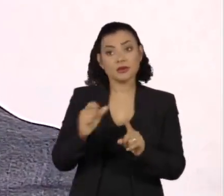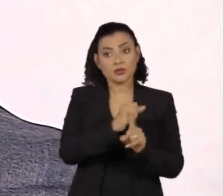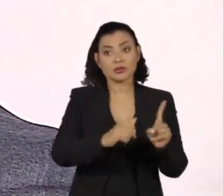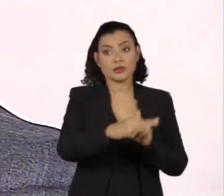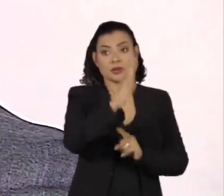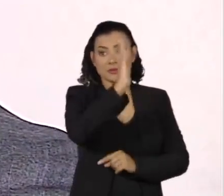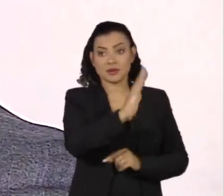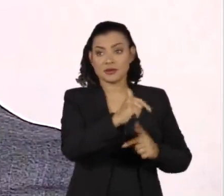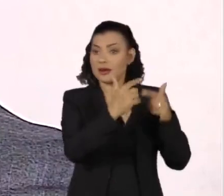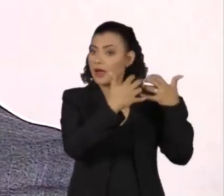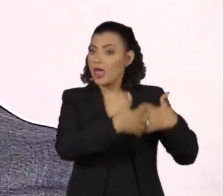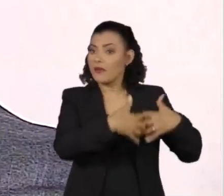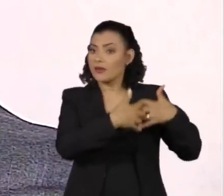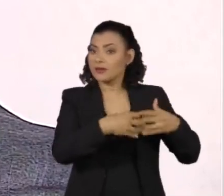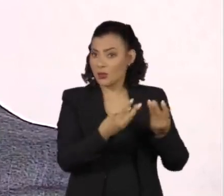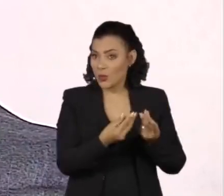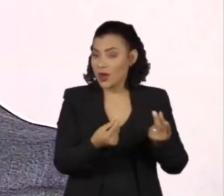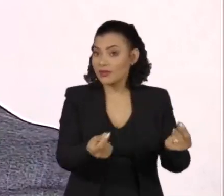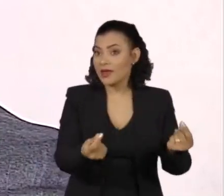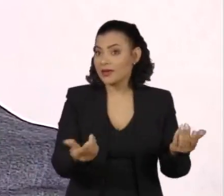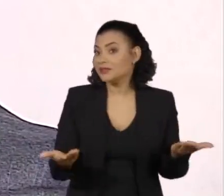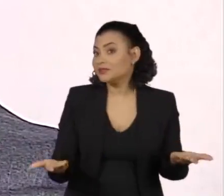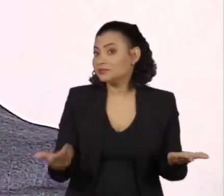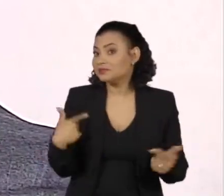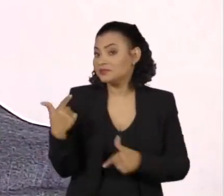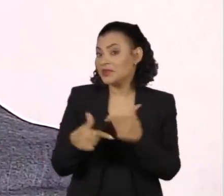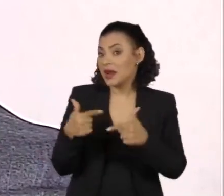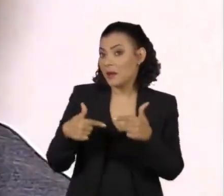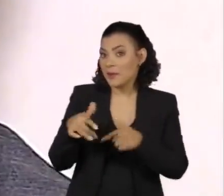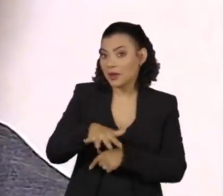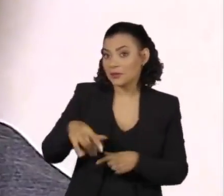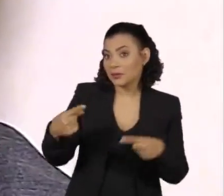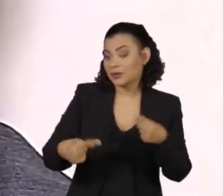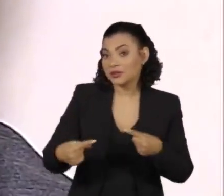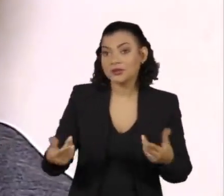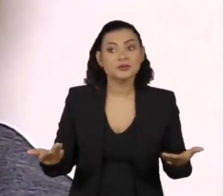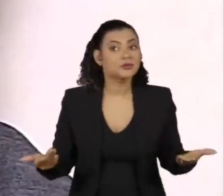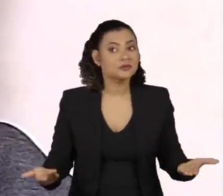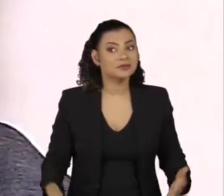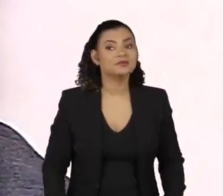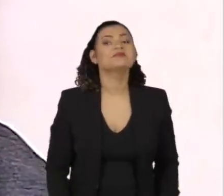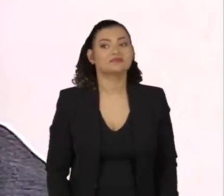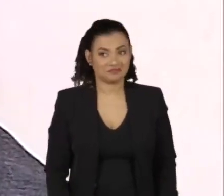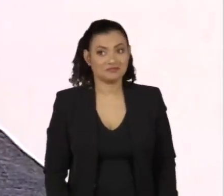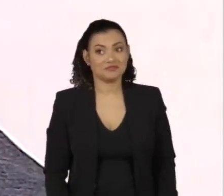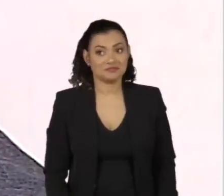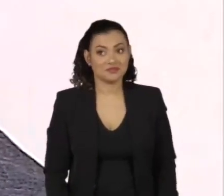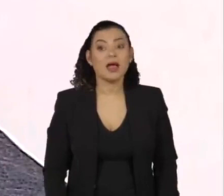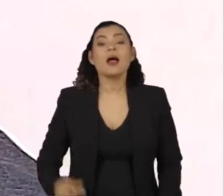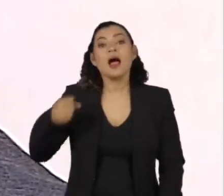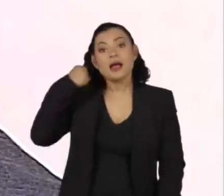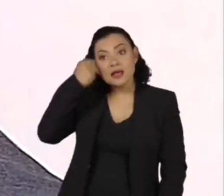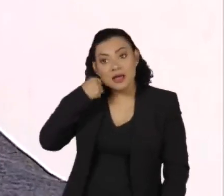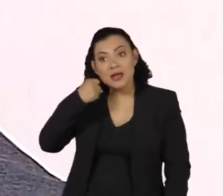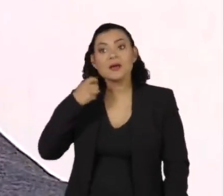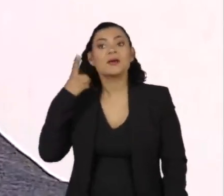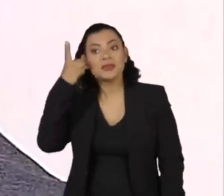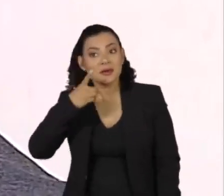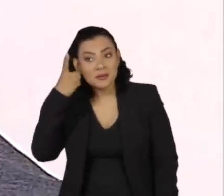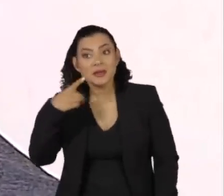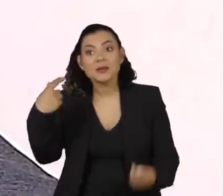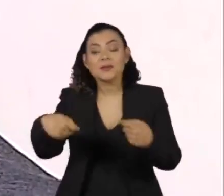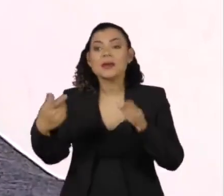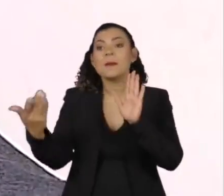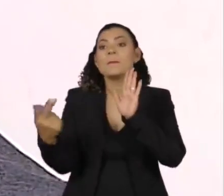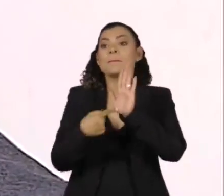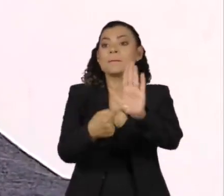refletir acerca da qualidade e da eficácia do trabalho parlamentar. O parlamentar tem que provar à sociedade que essas